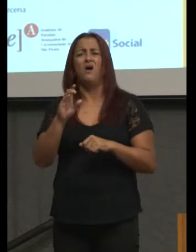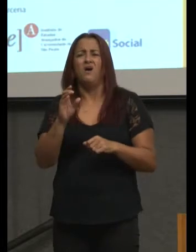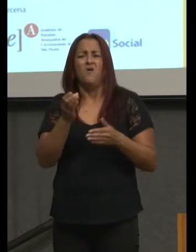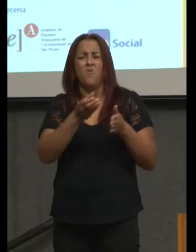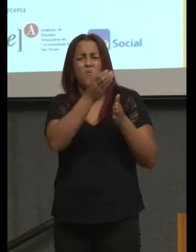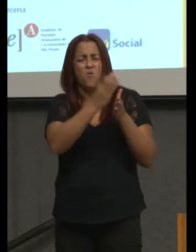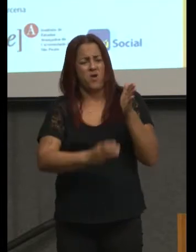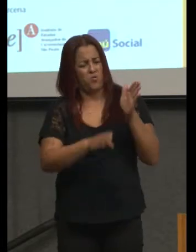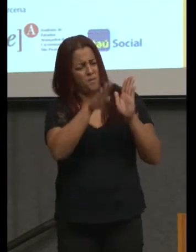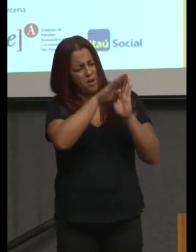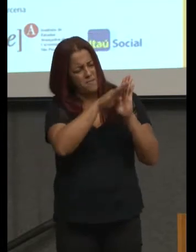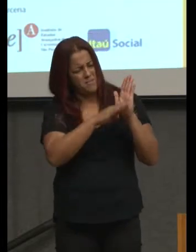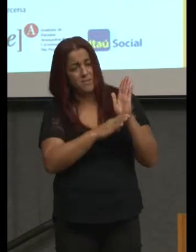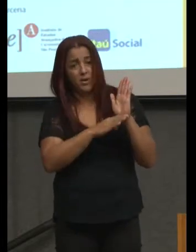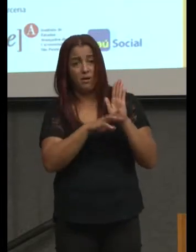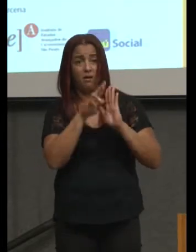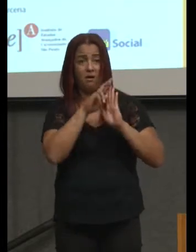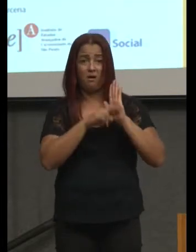ensina.